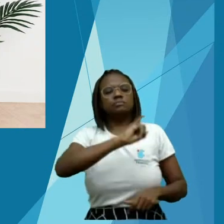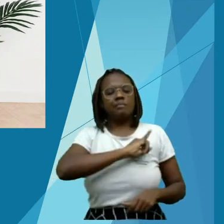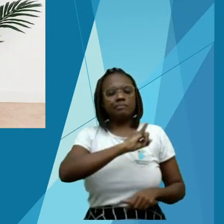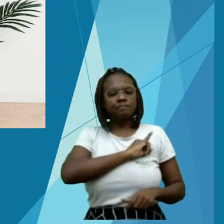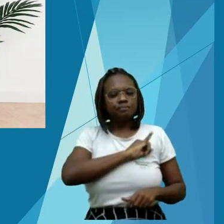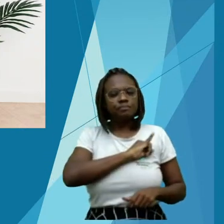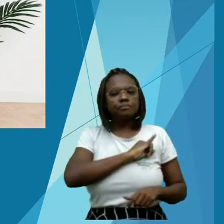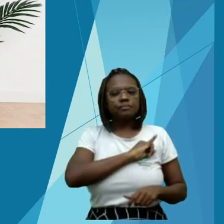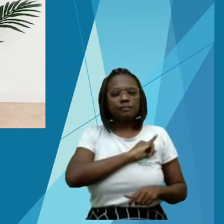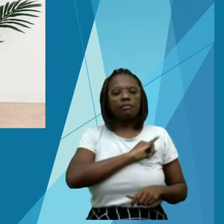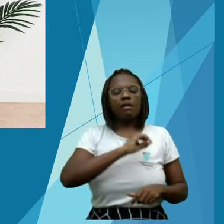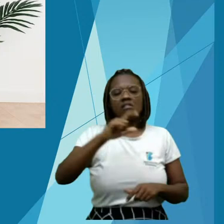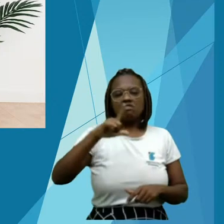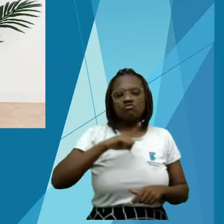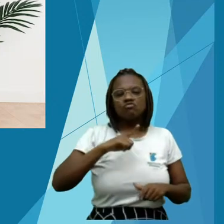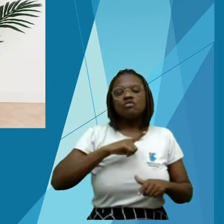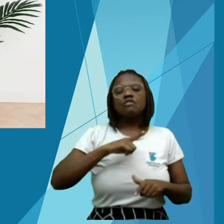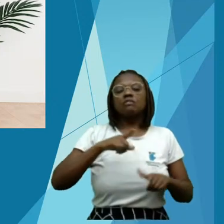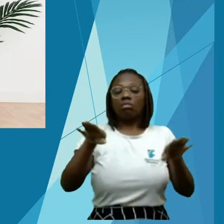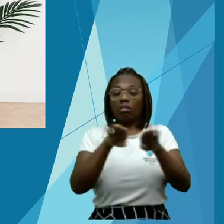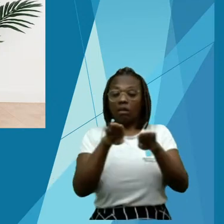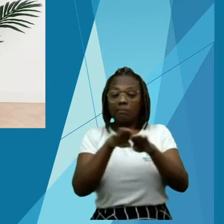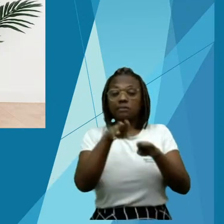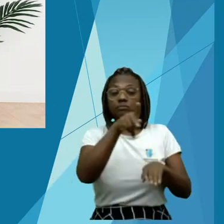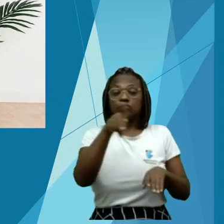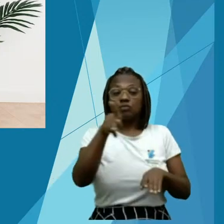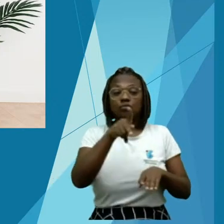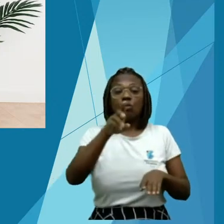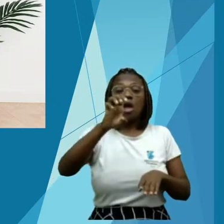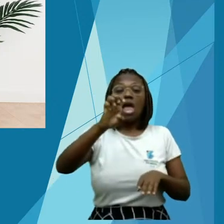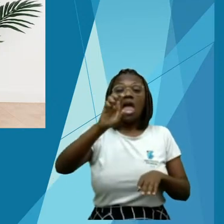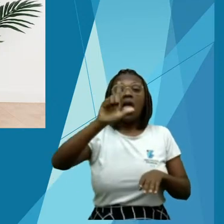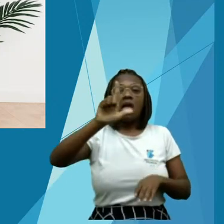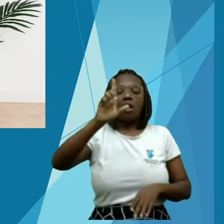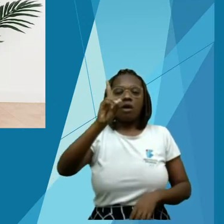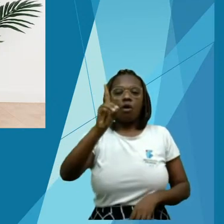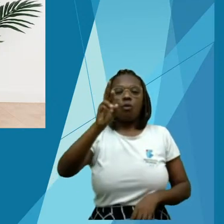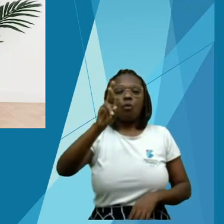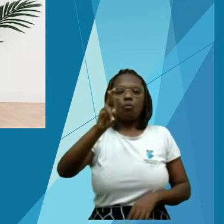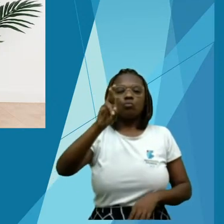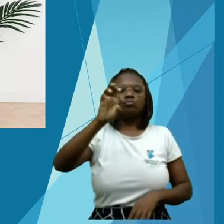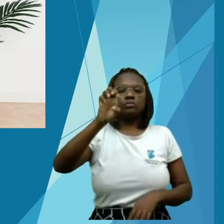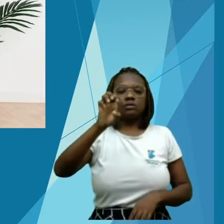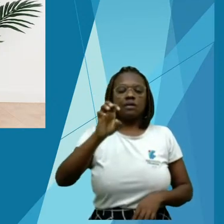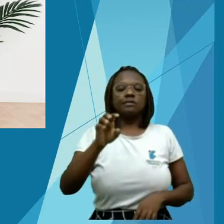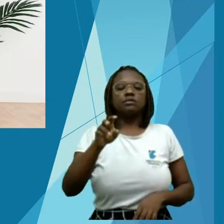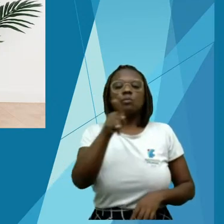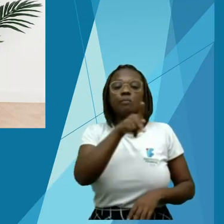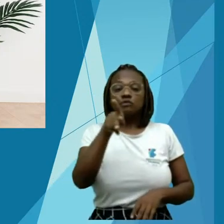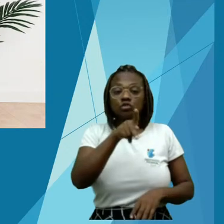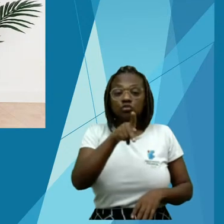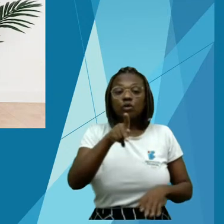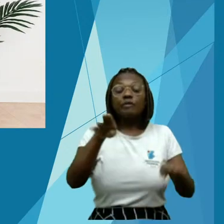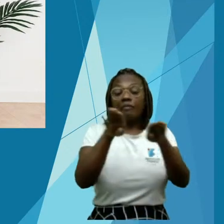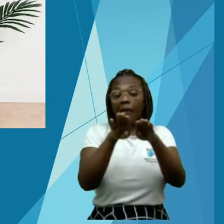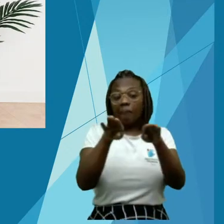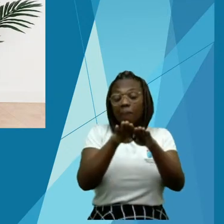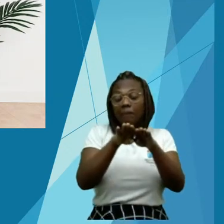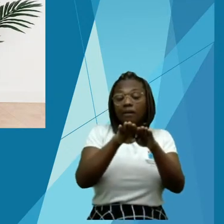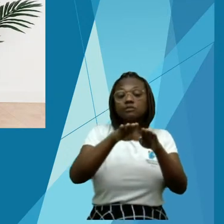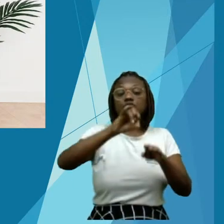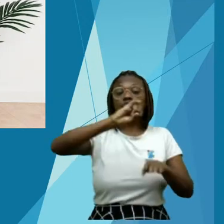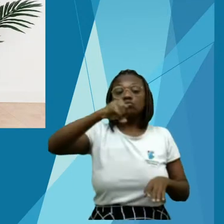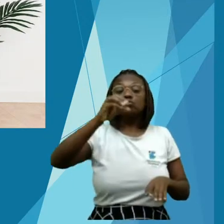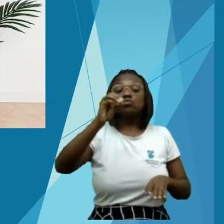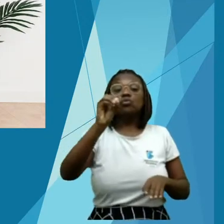no período de 2010 a 2015 e em especial os que entraram pela fronteira do Acre. Entre as